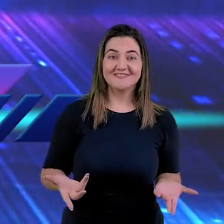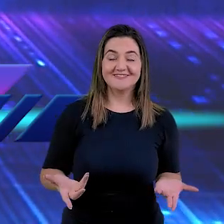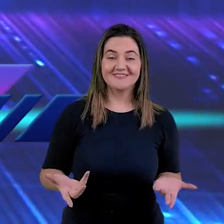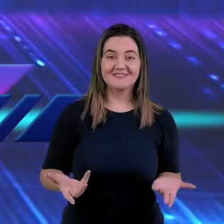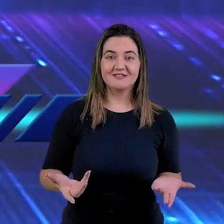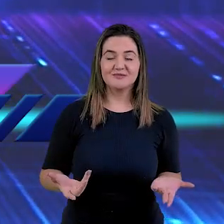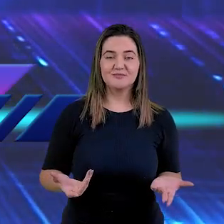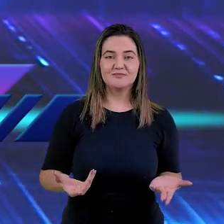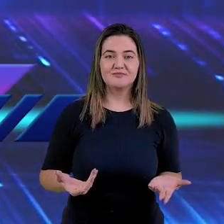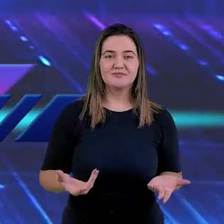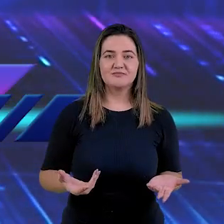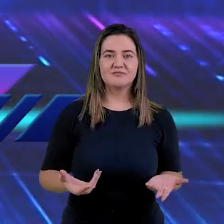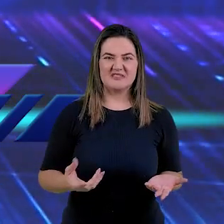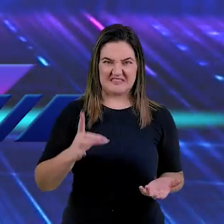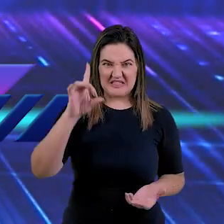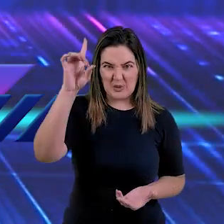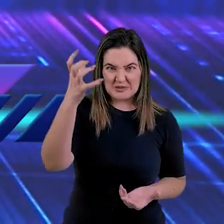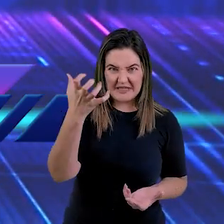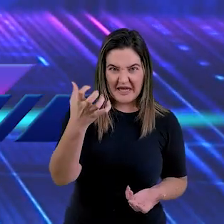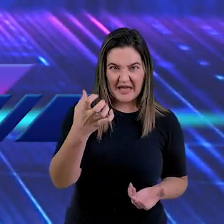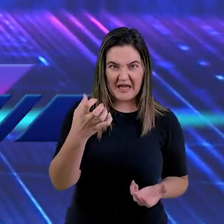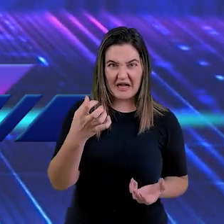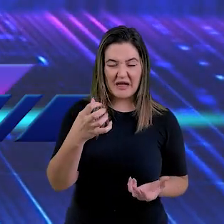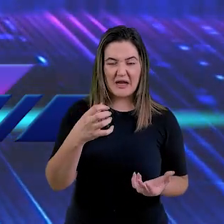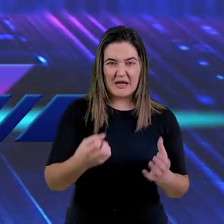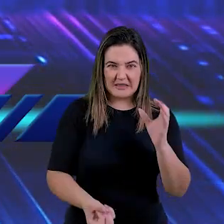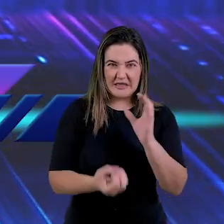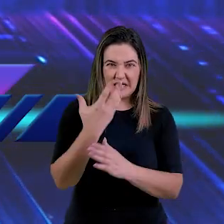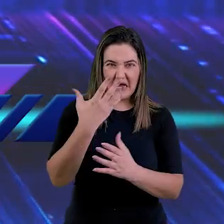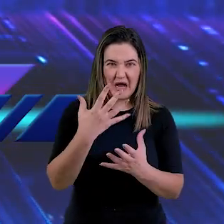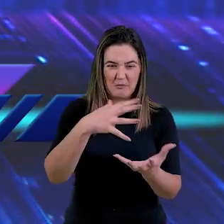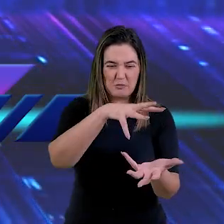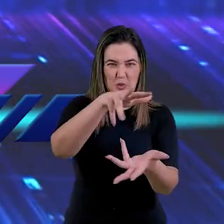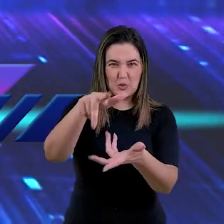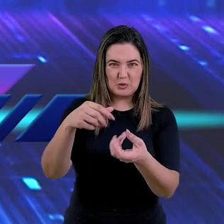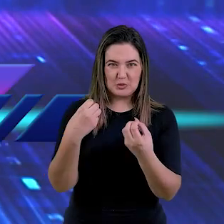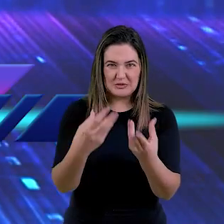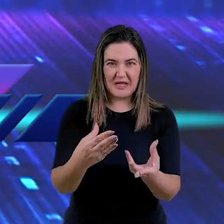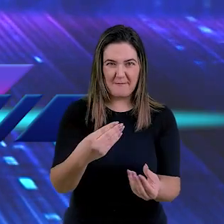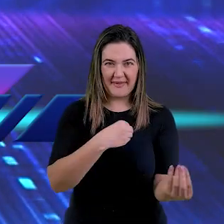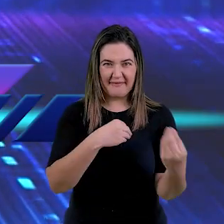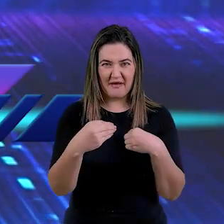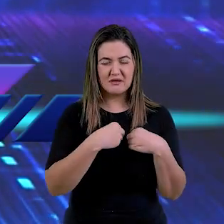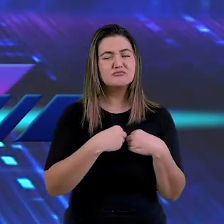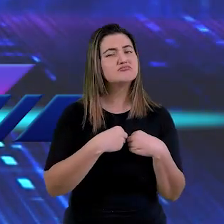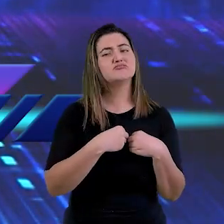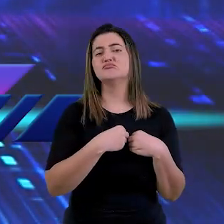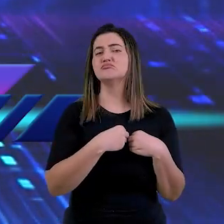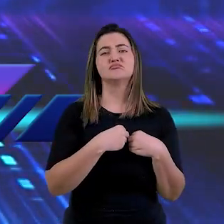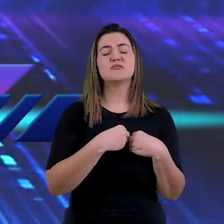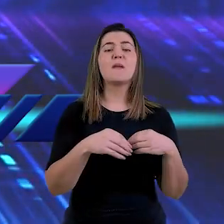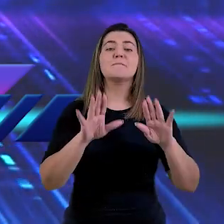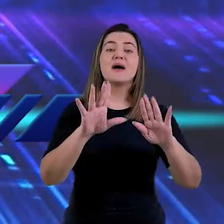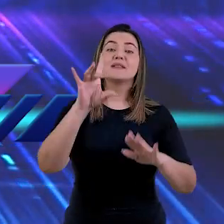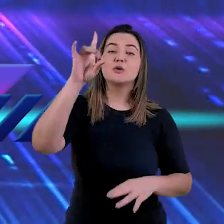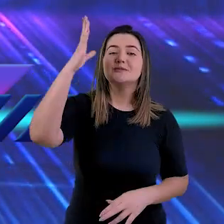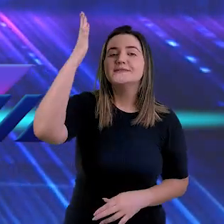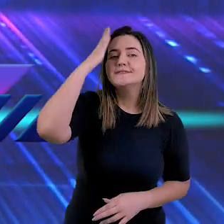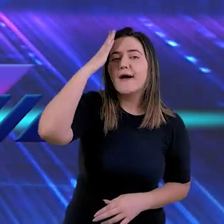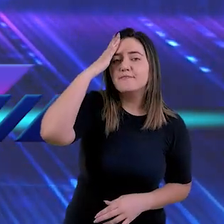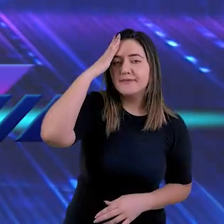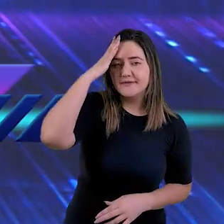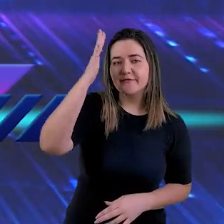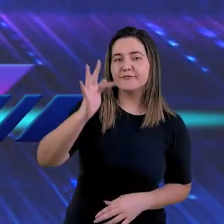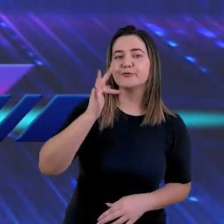humanos. Não era pano de Deus o pecado. Mas ao dizer, haja luz, Deus também